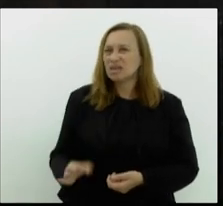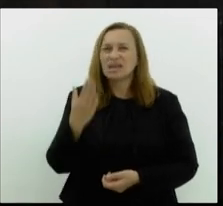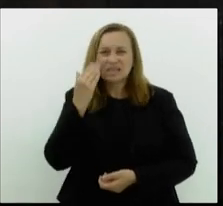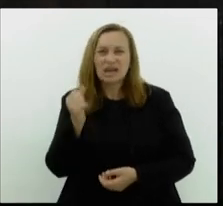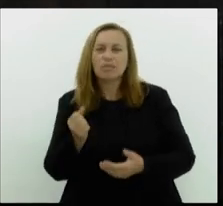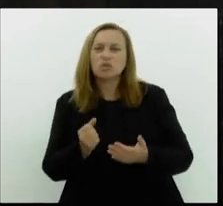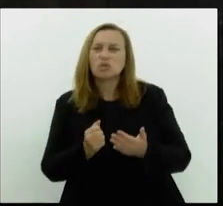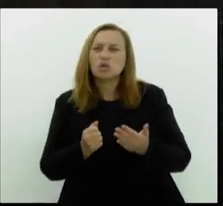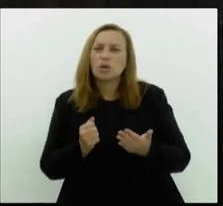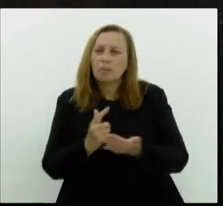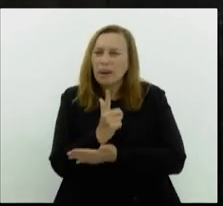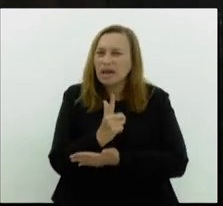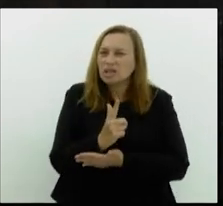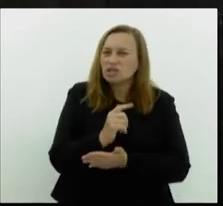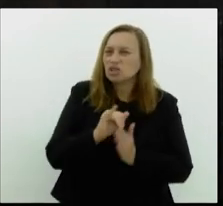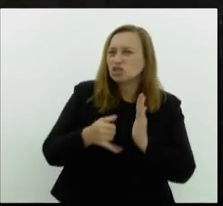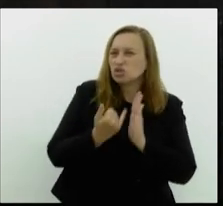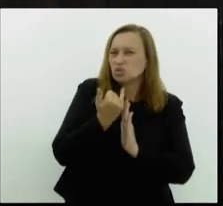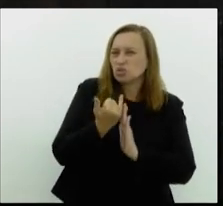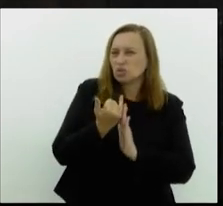juros para a União?